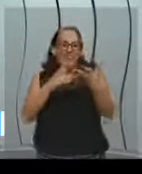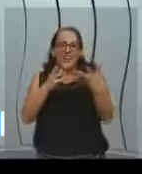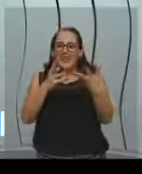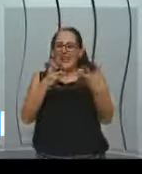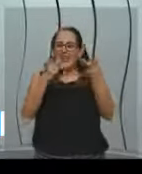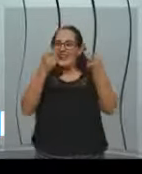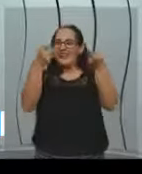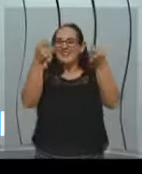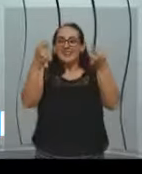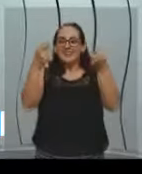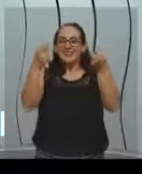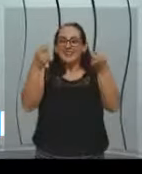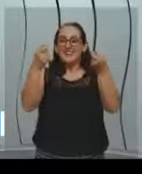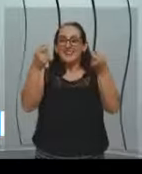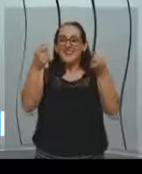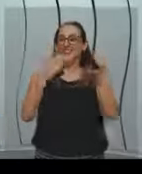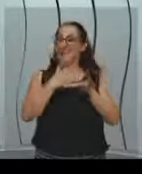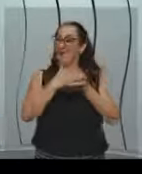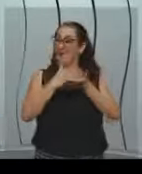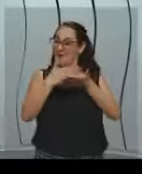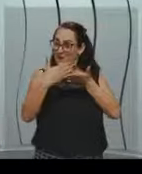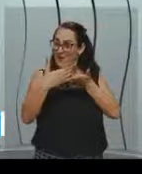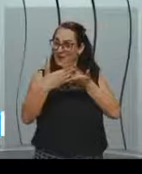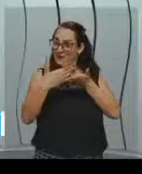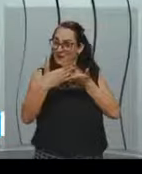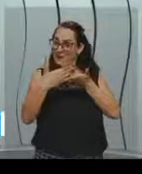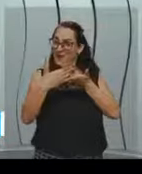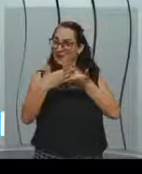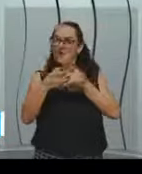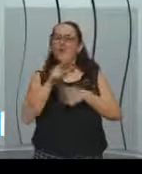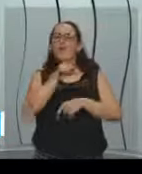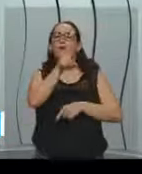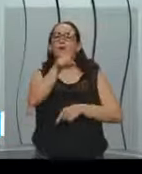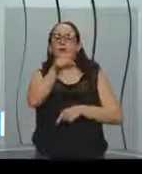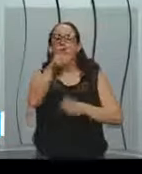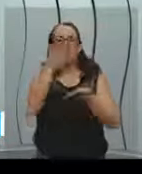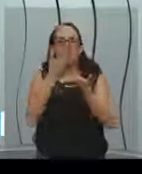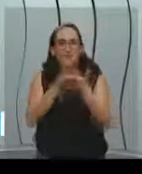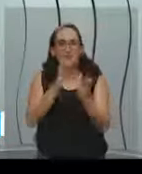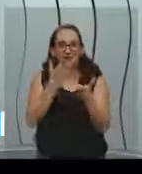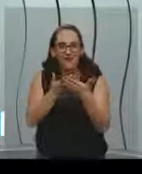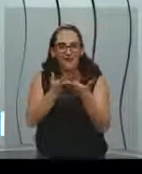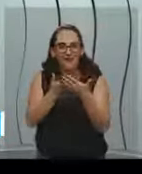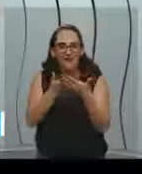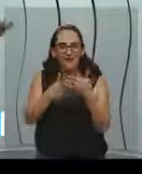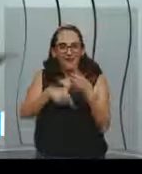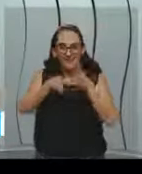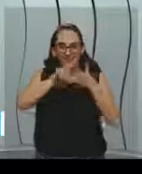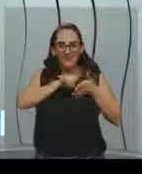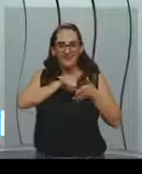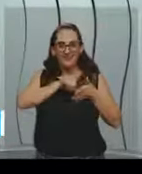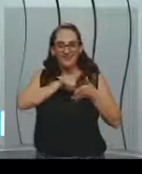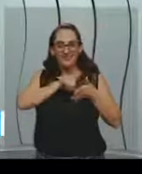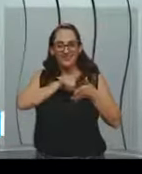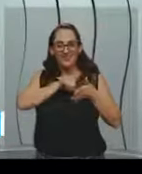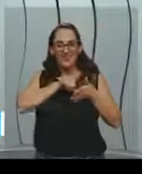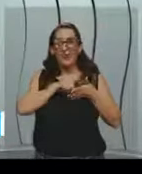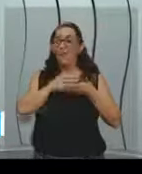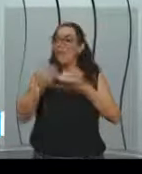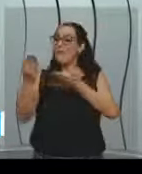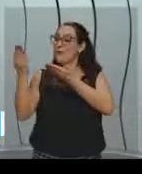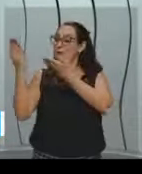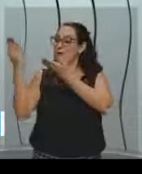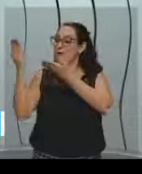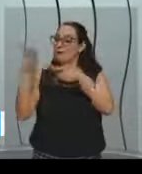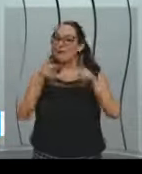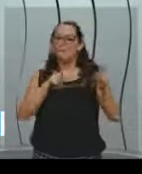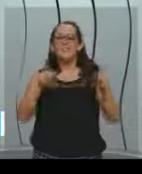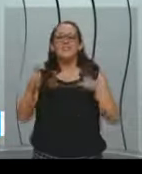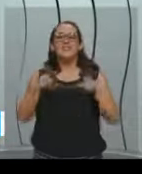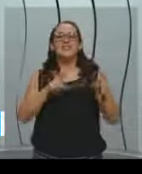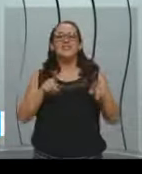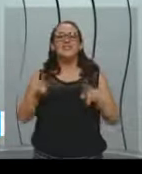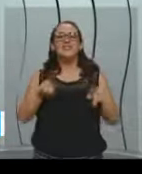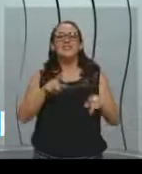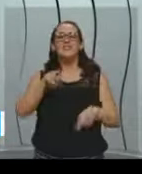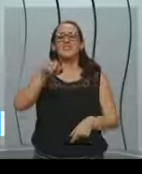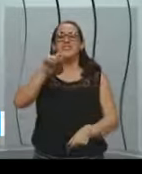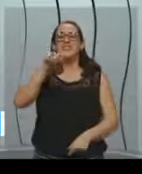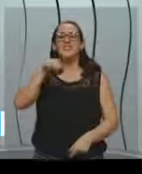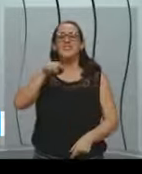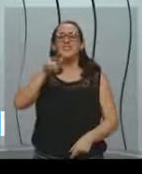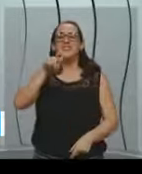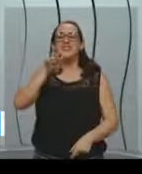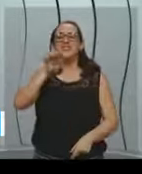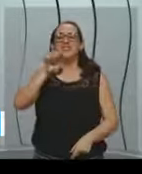começar? Para quem perdeu a aula anterior, vou me apresentar novamente. Sou a Angélica, a professora que vai